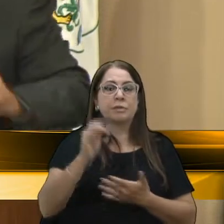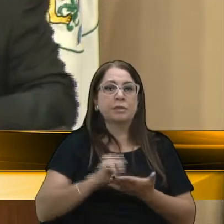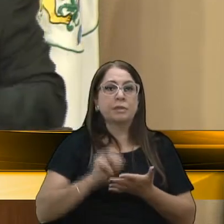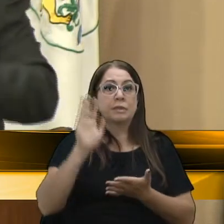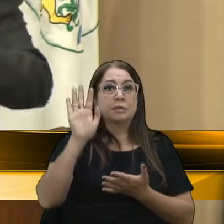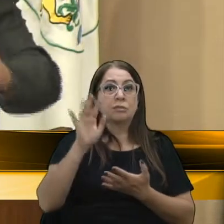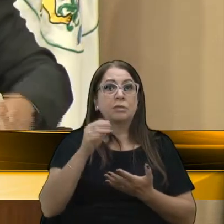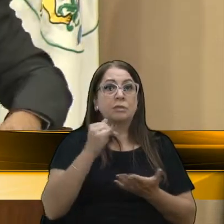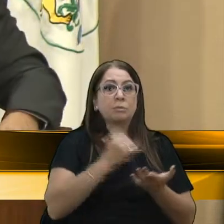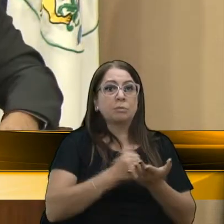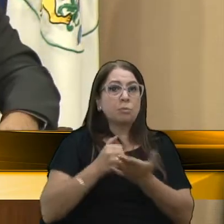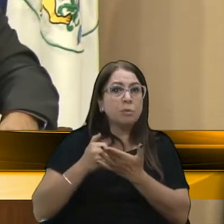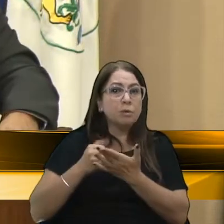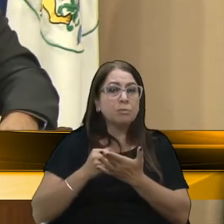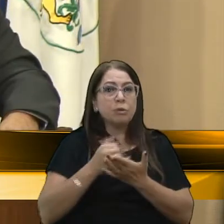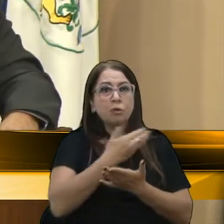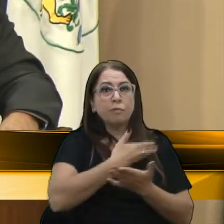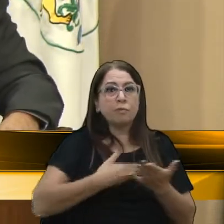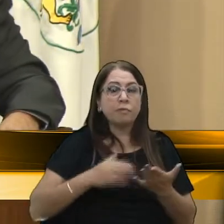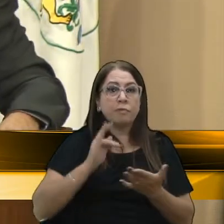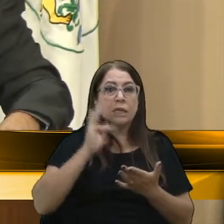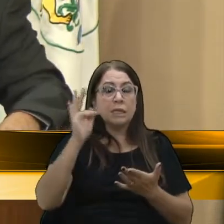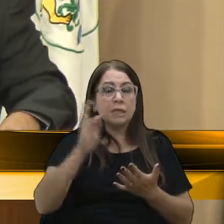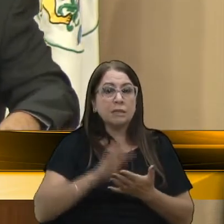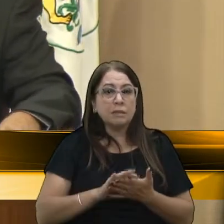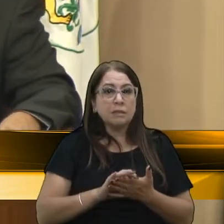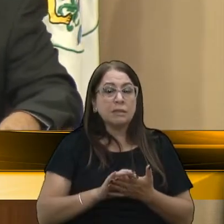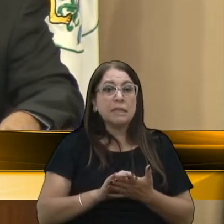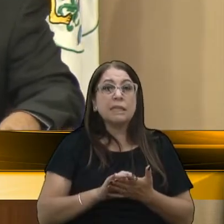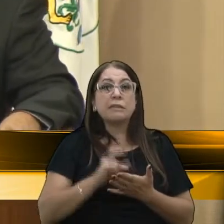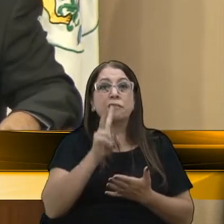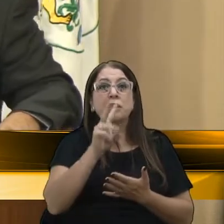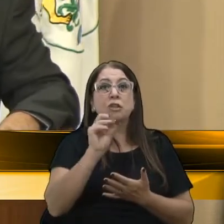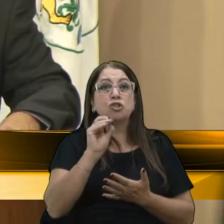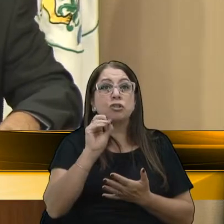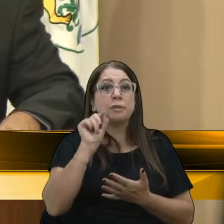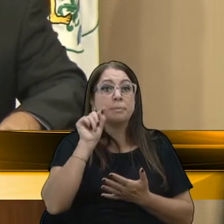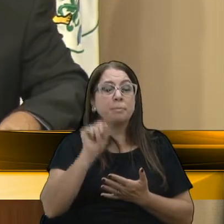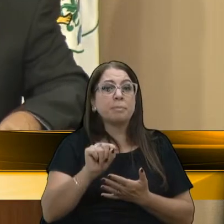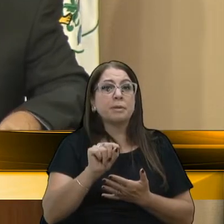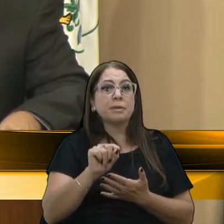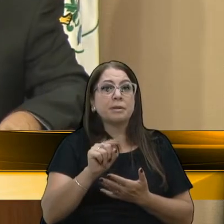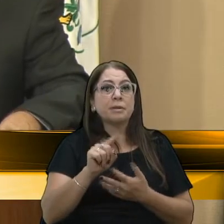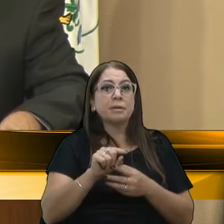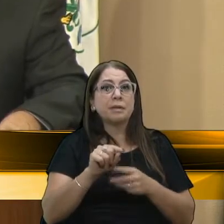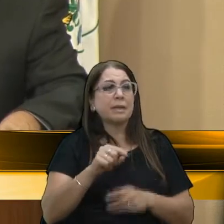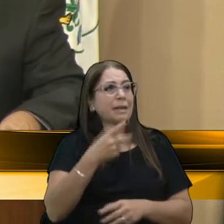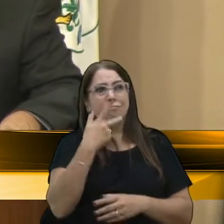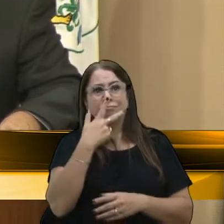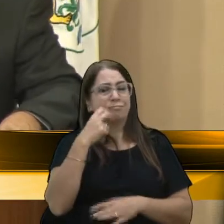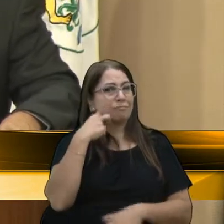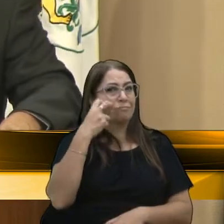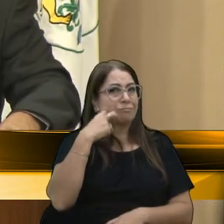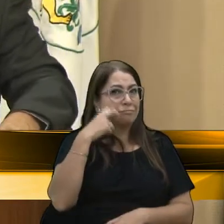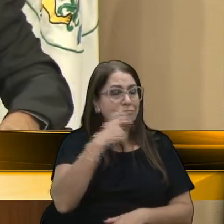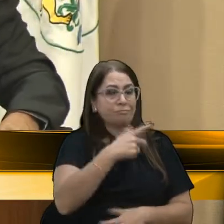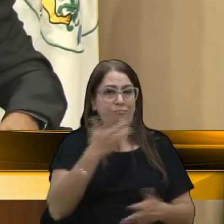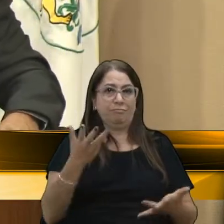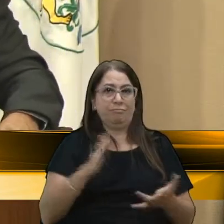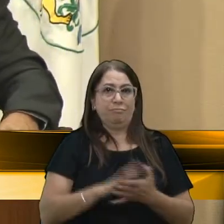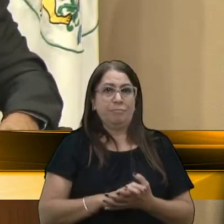vereador. De tanto de impostos que nós nos mandamos para o governo federal. 20 mil vacinas? É um mico que nós estamos pagando. É uma vergonha.